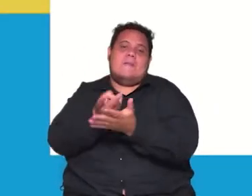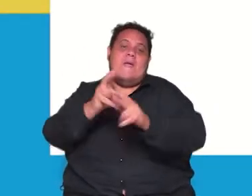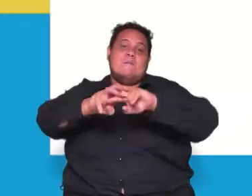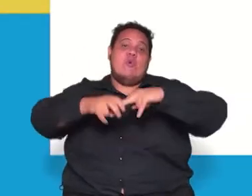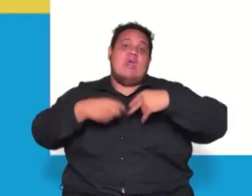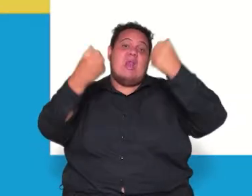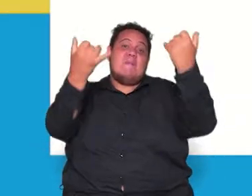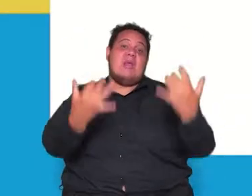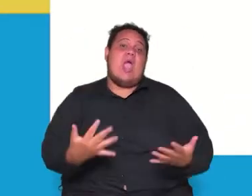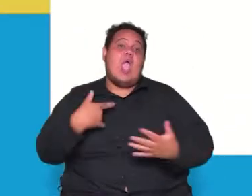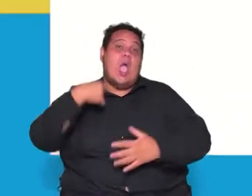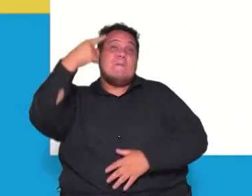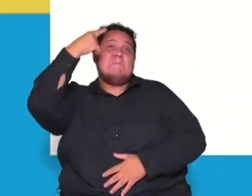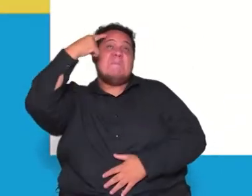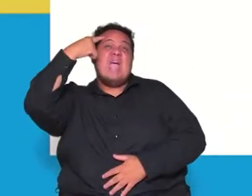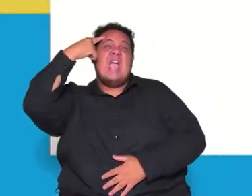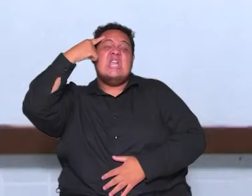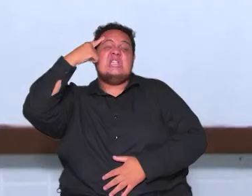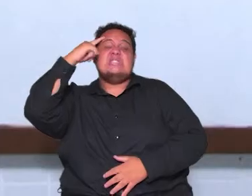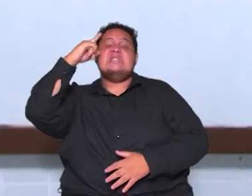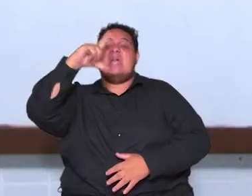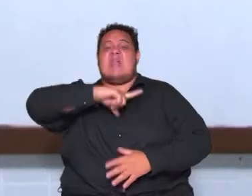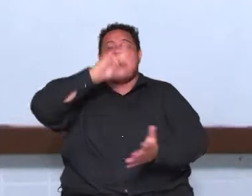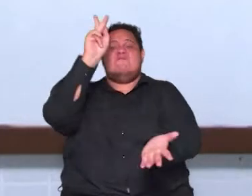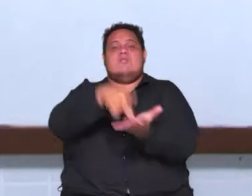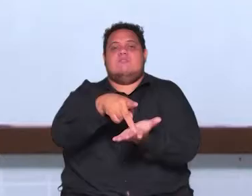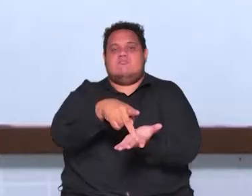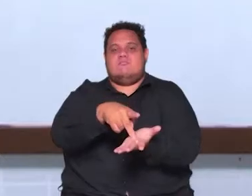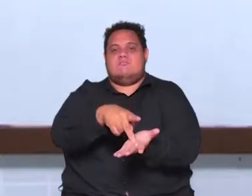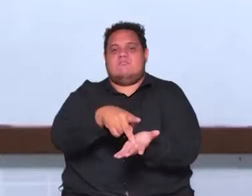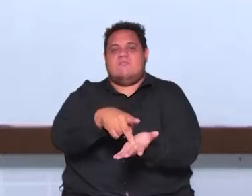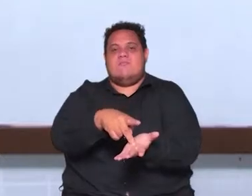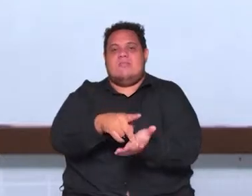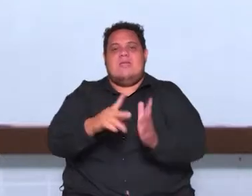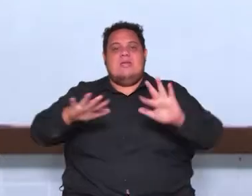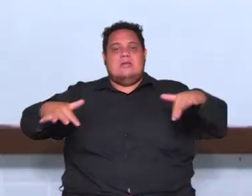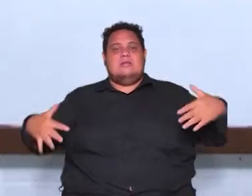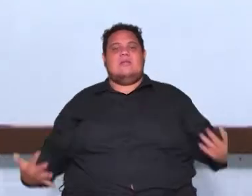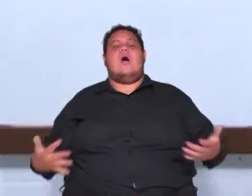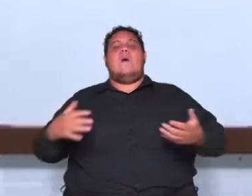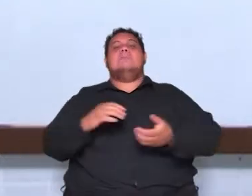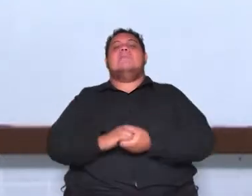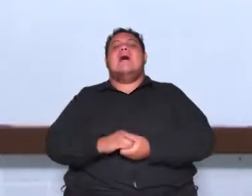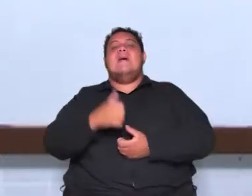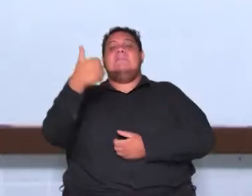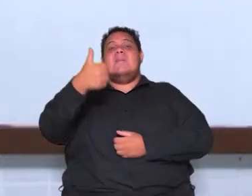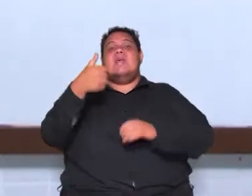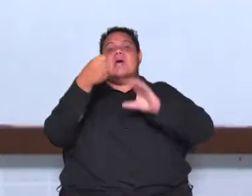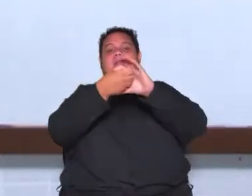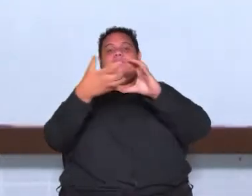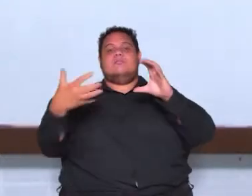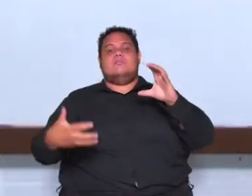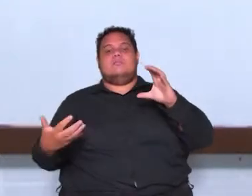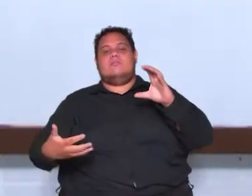ele dizia penso logo existo tá então primeira característica